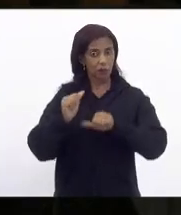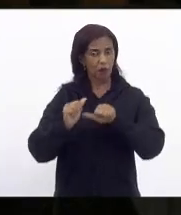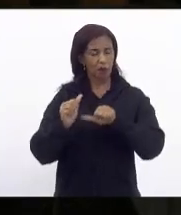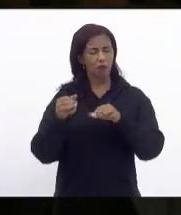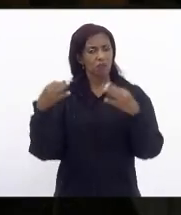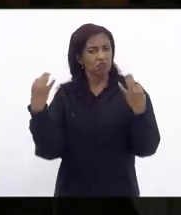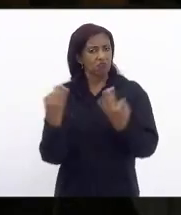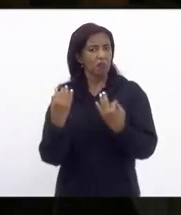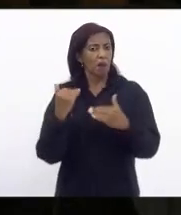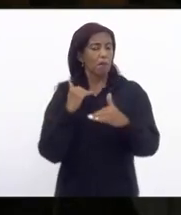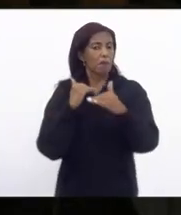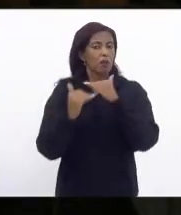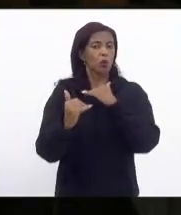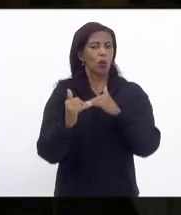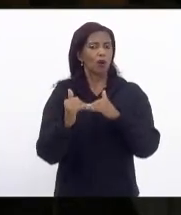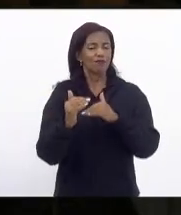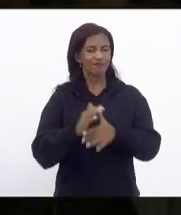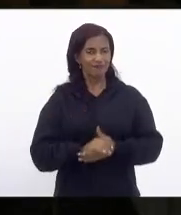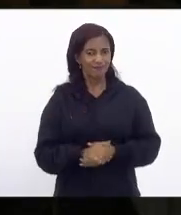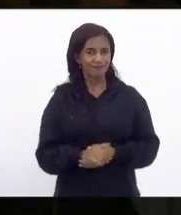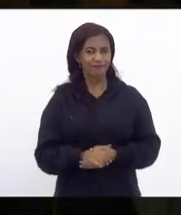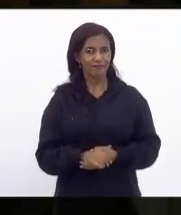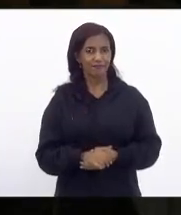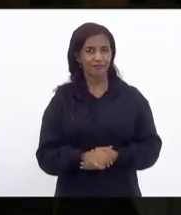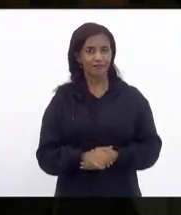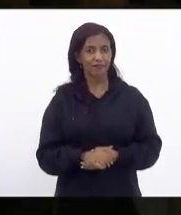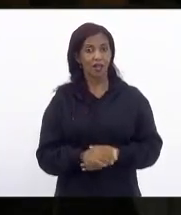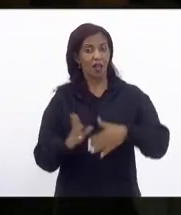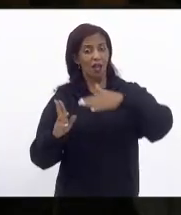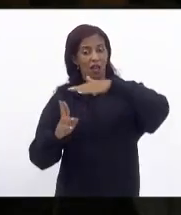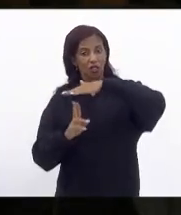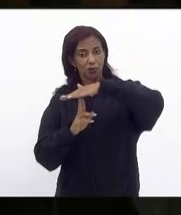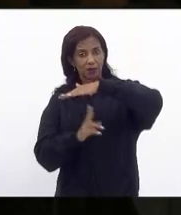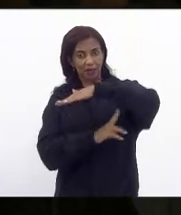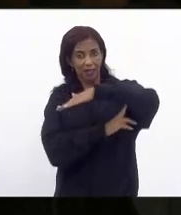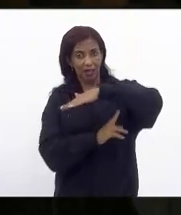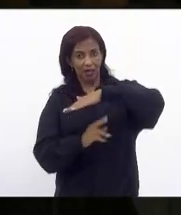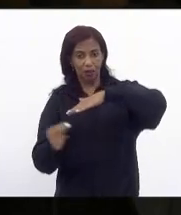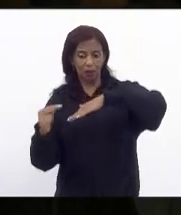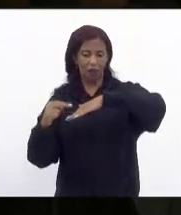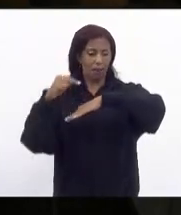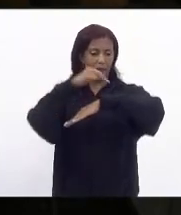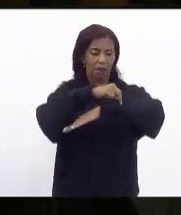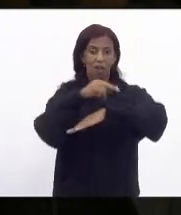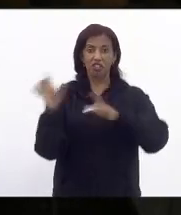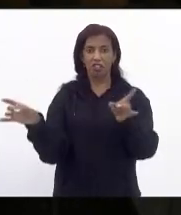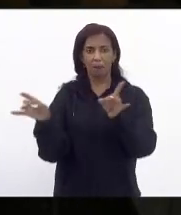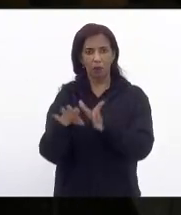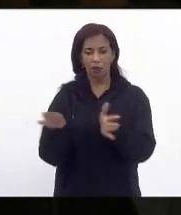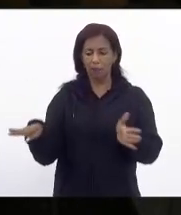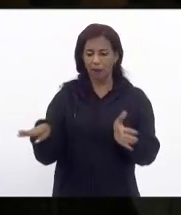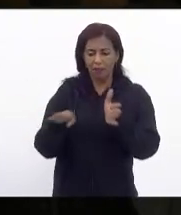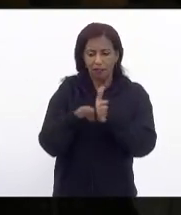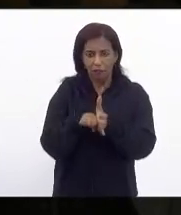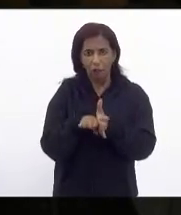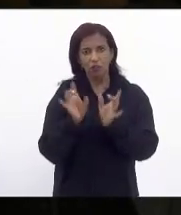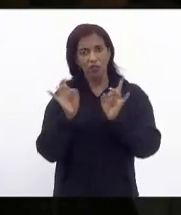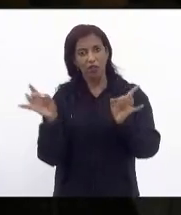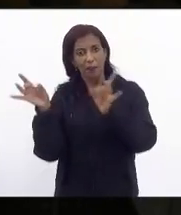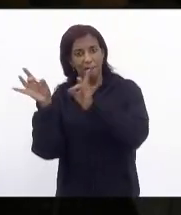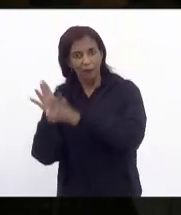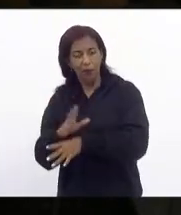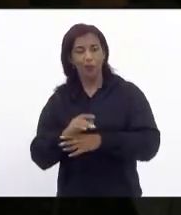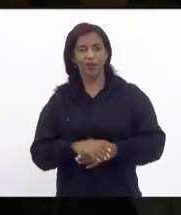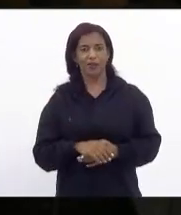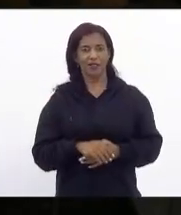padrão metrô as passareiras já estão lá as plataformas já estão lá o essencial da